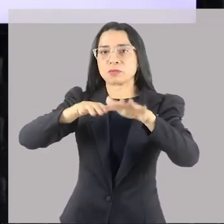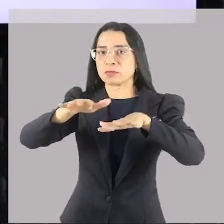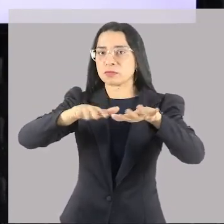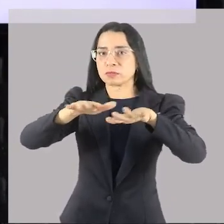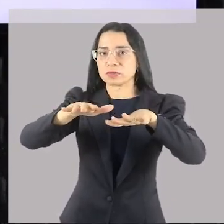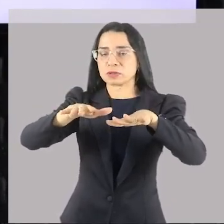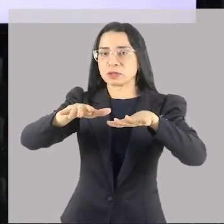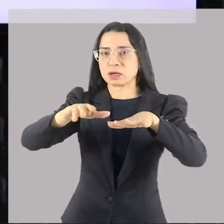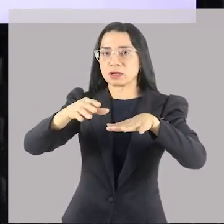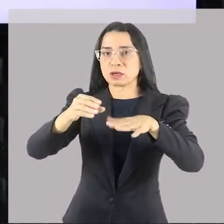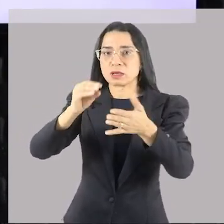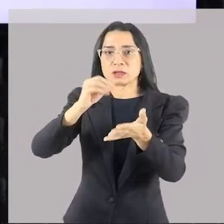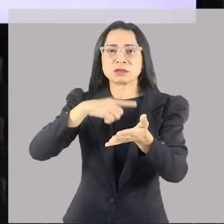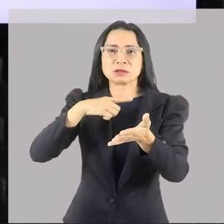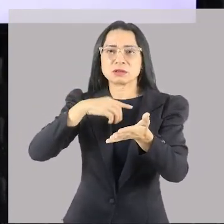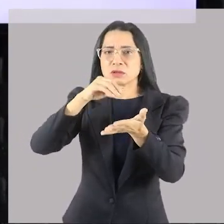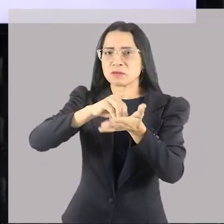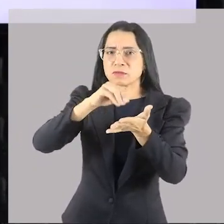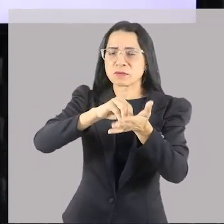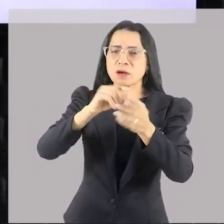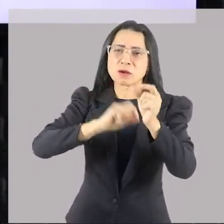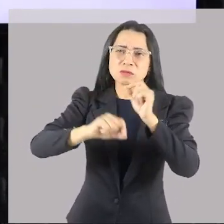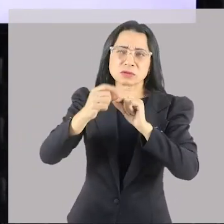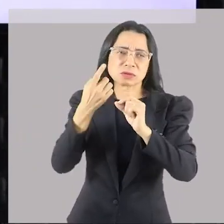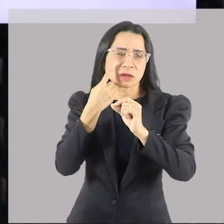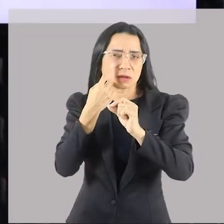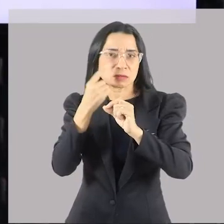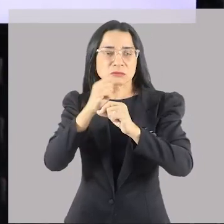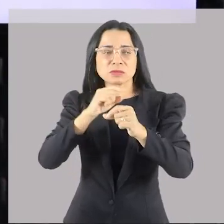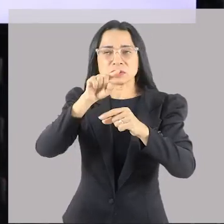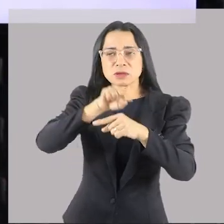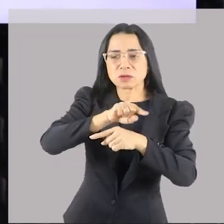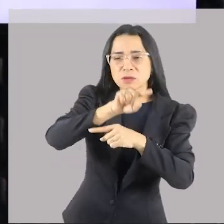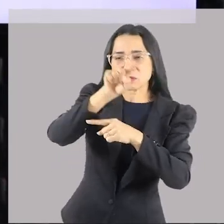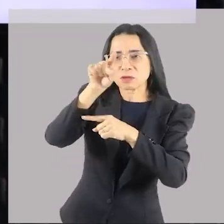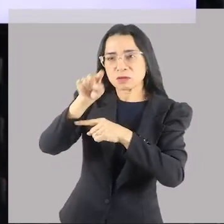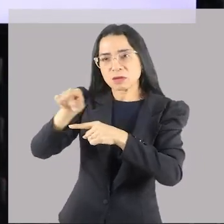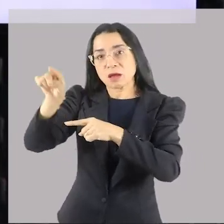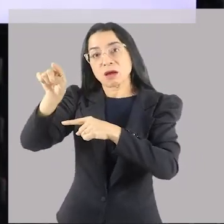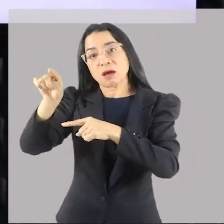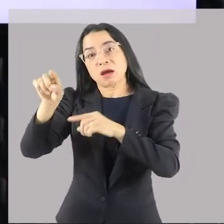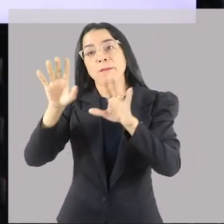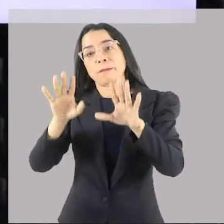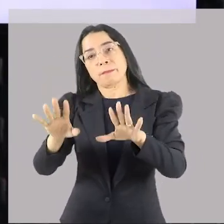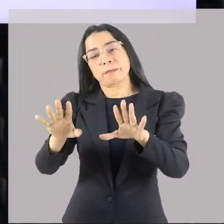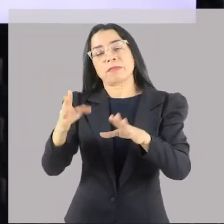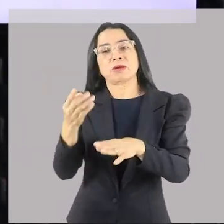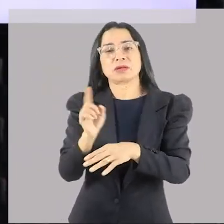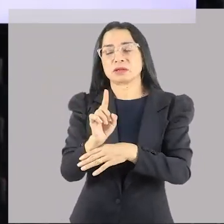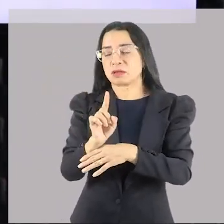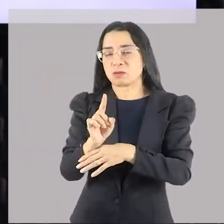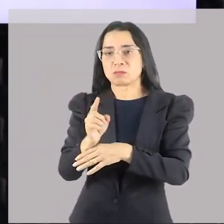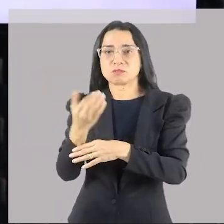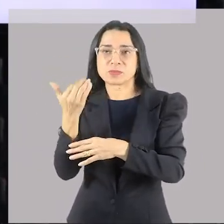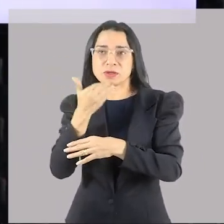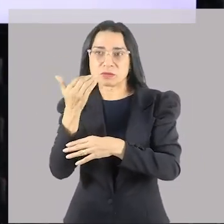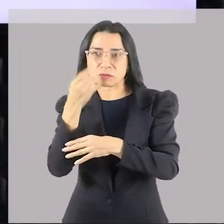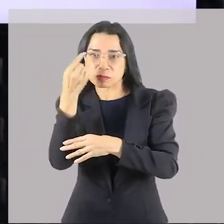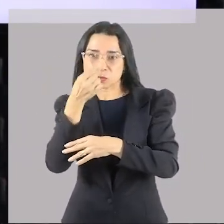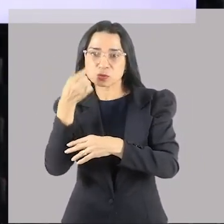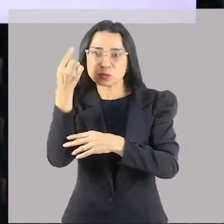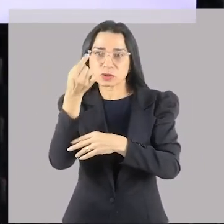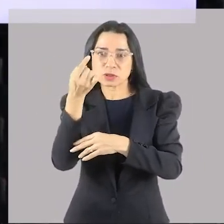concavidade. Só que isso é uma deficiência, uma deformação do olho. Já os gregos, para evitarem isso nos templos, eles